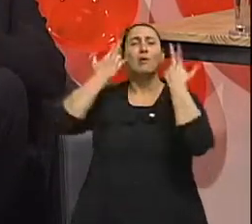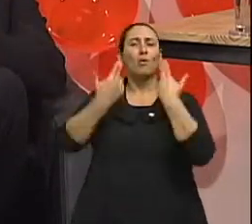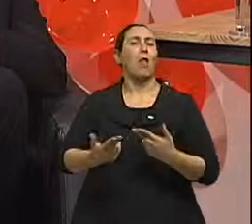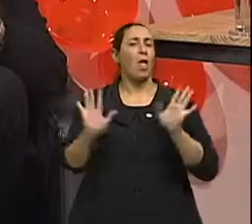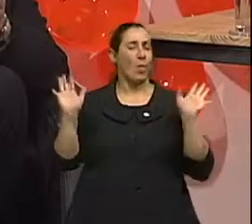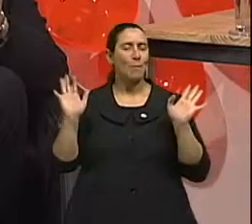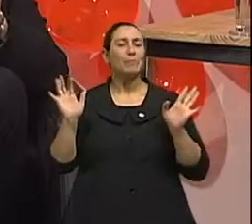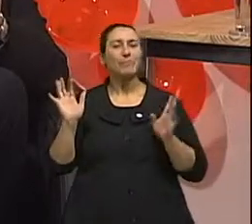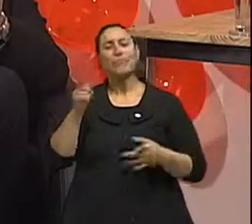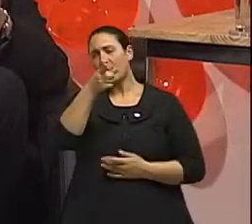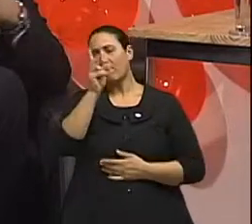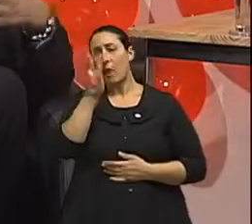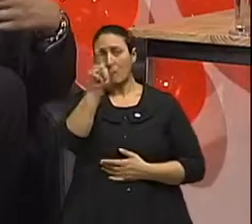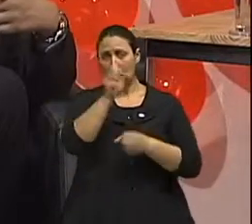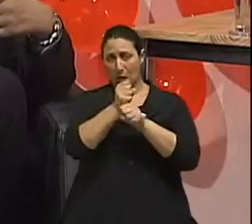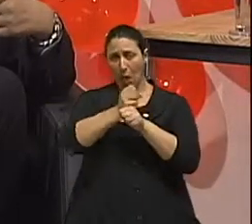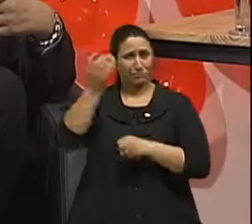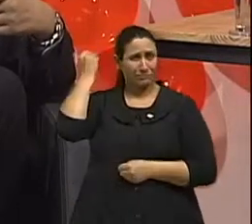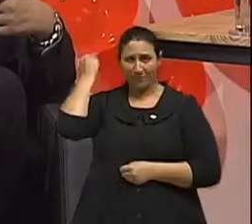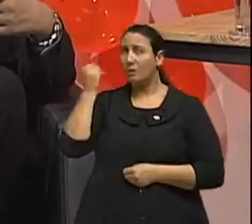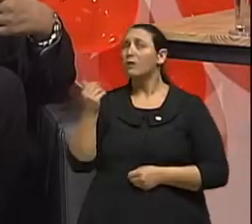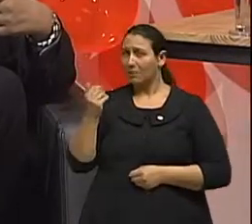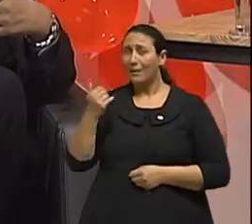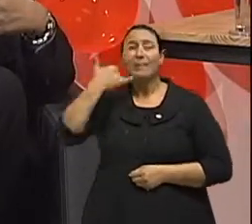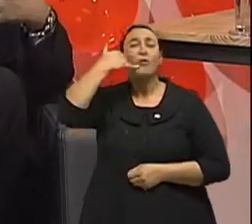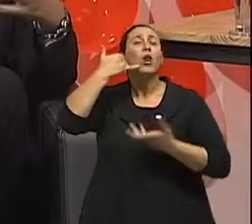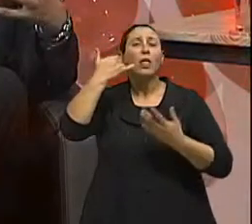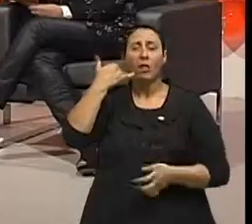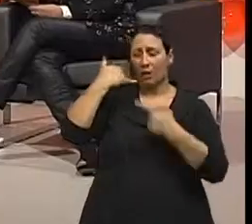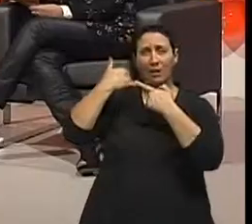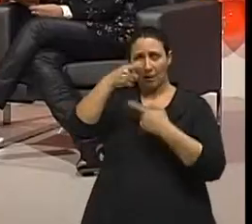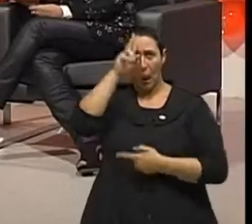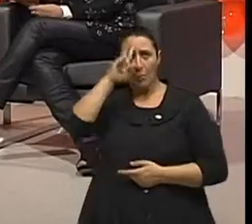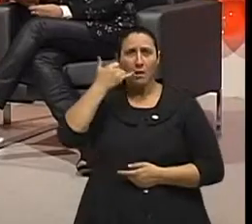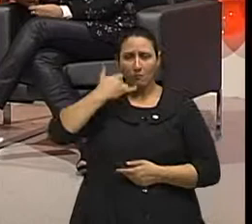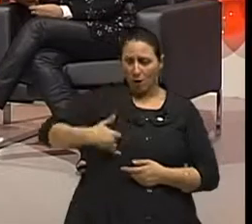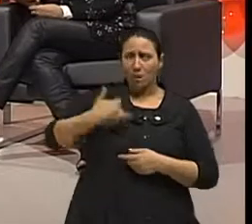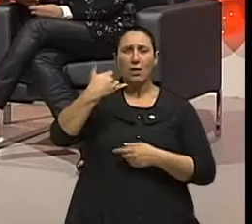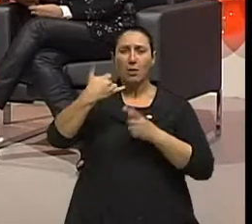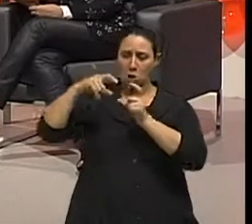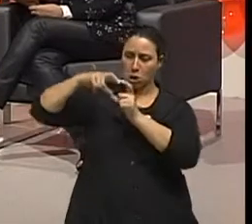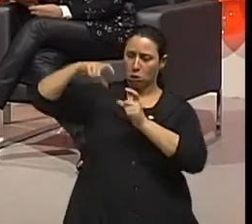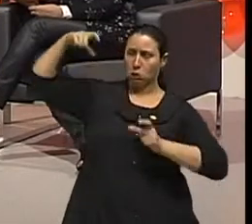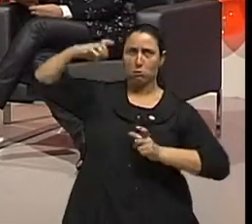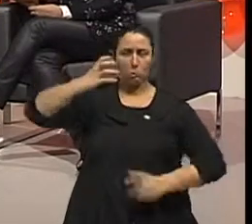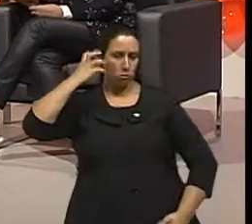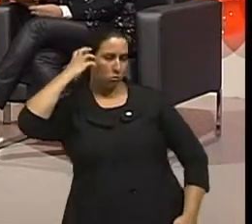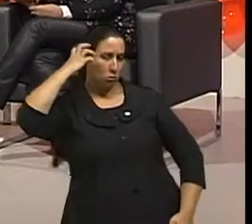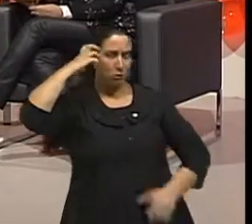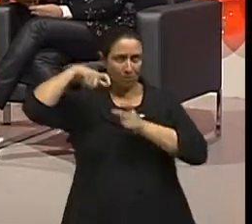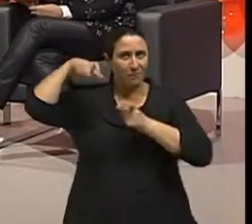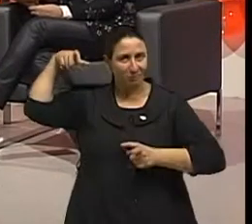pessoas. Se vocês olharem há 10 anos atrás, como é que era o nosso aparelho de celular, vocês vão lembrar que era um aparelho gigantesco, com pouco recurso,